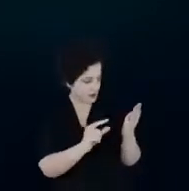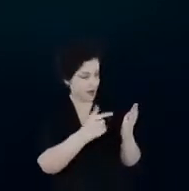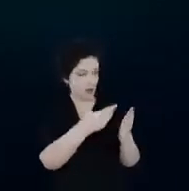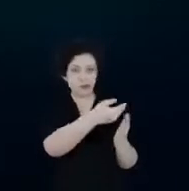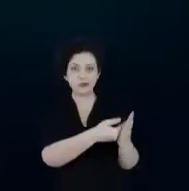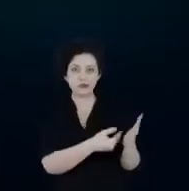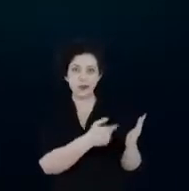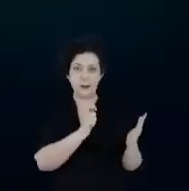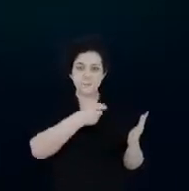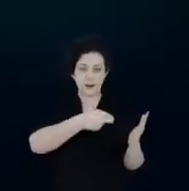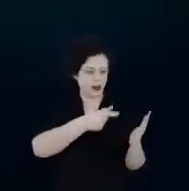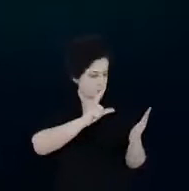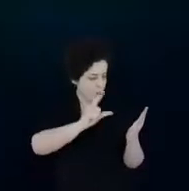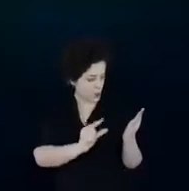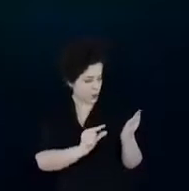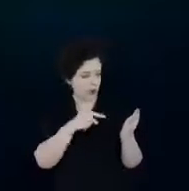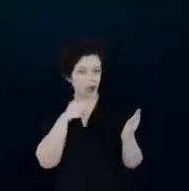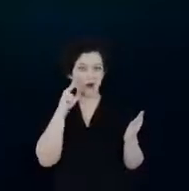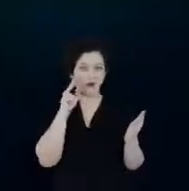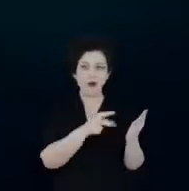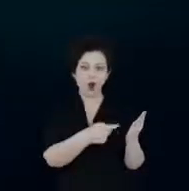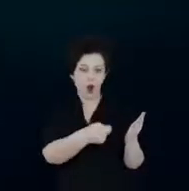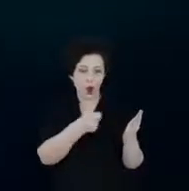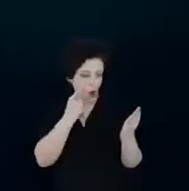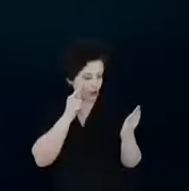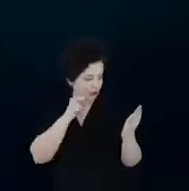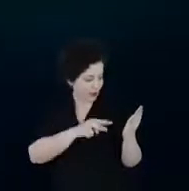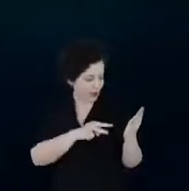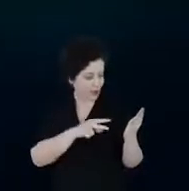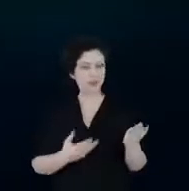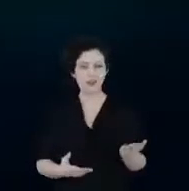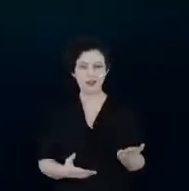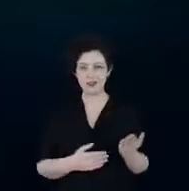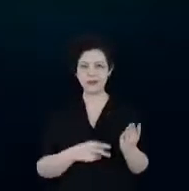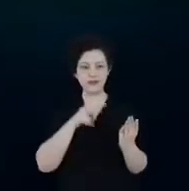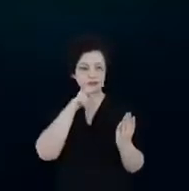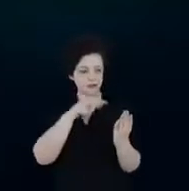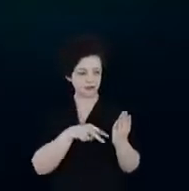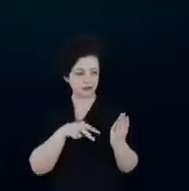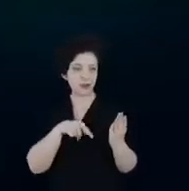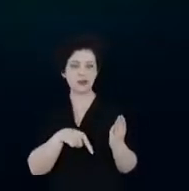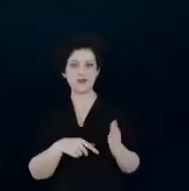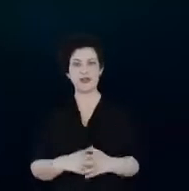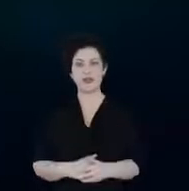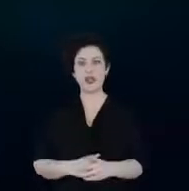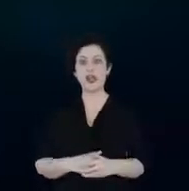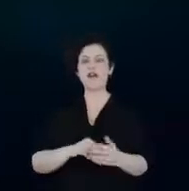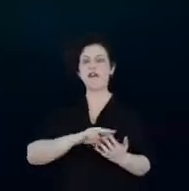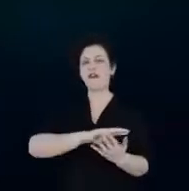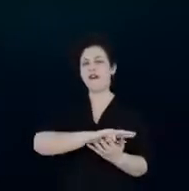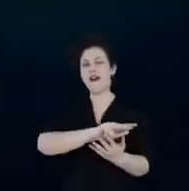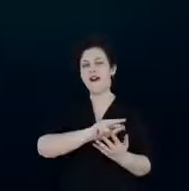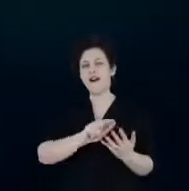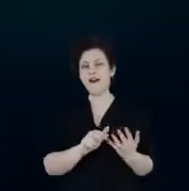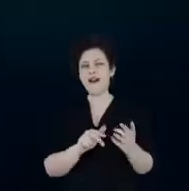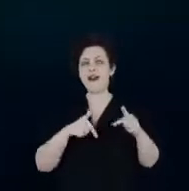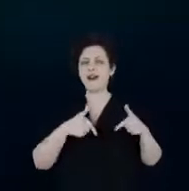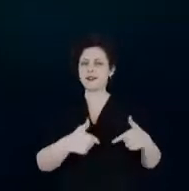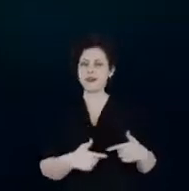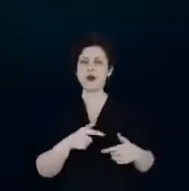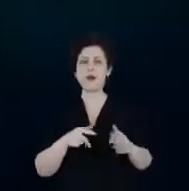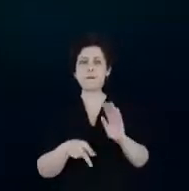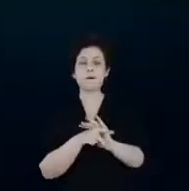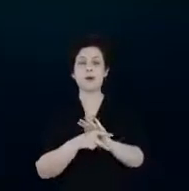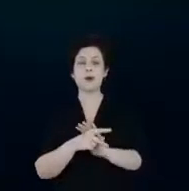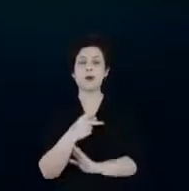o kilowatt-hora economizado no final do dia. Então, nós temos hoje várias ações, assim como o próprio PE da